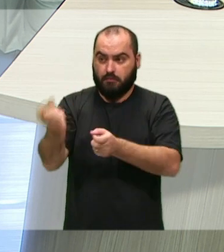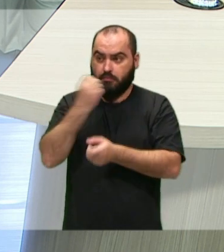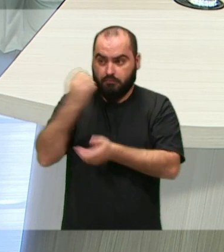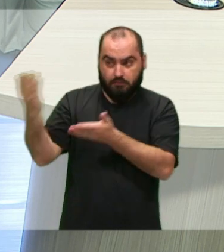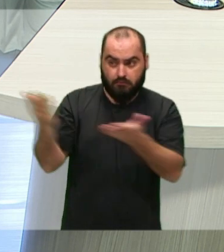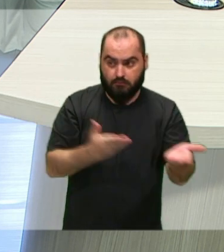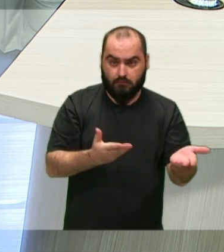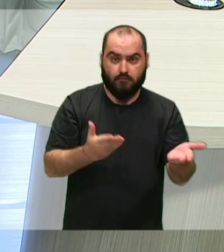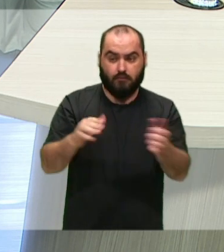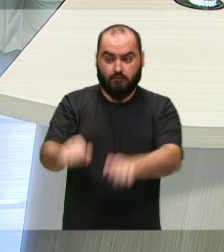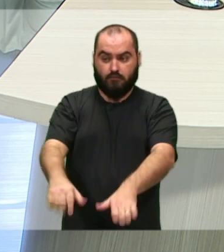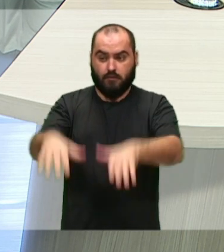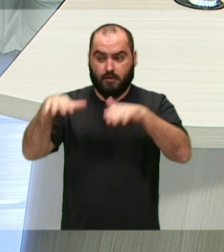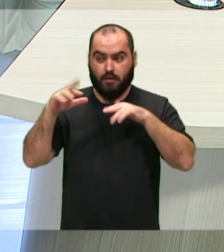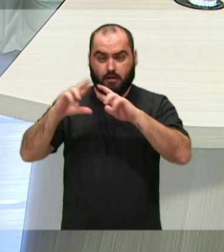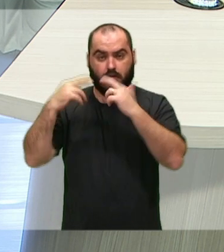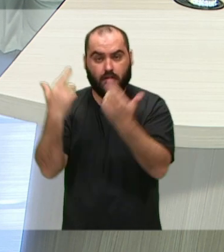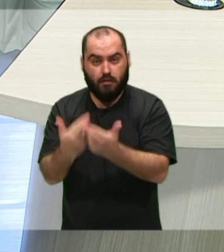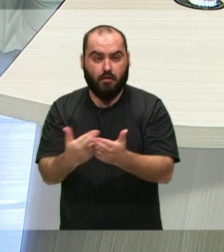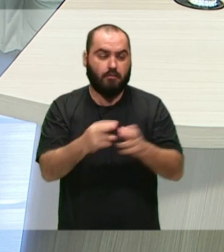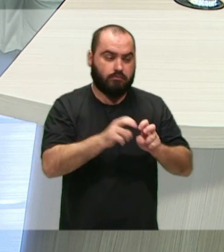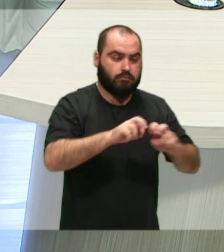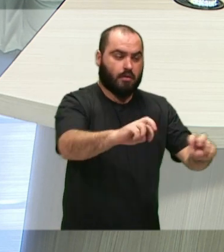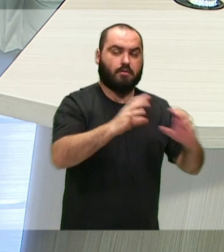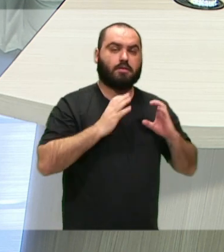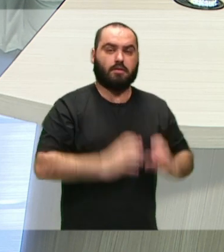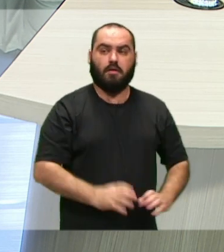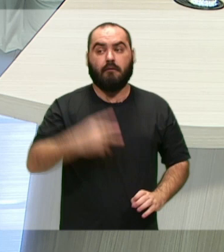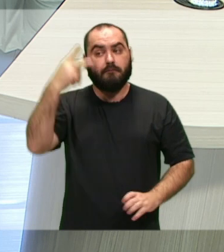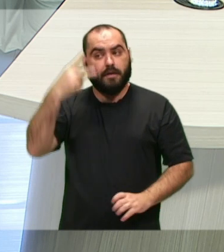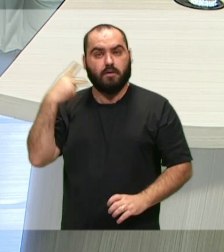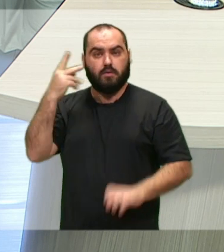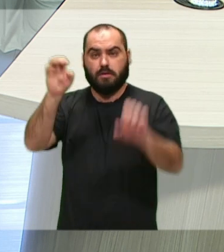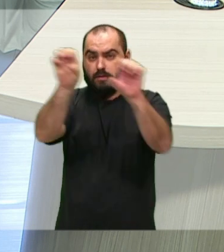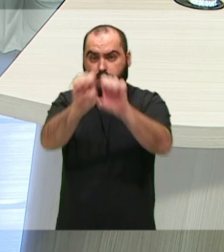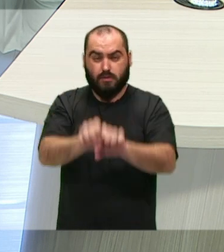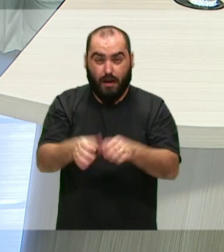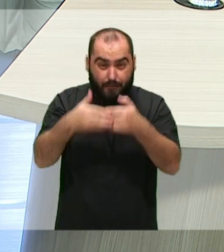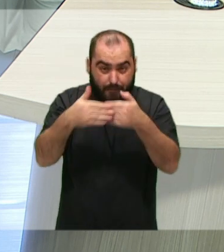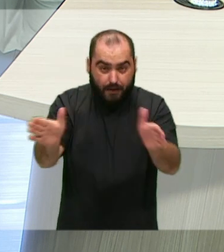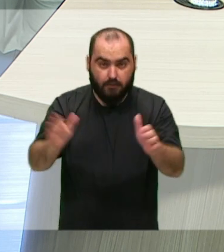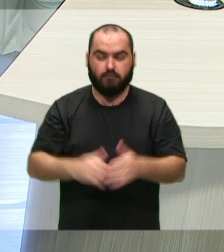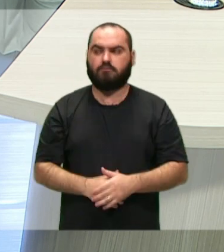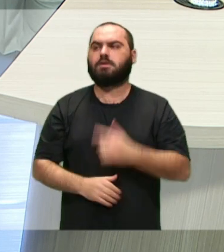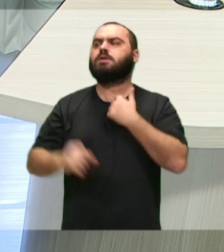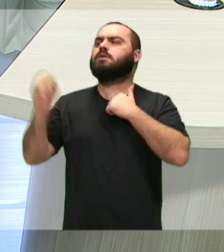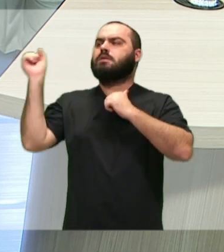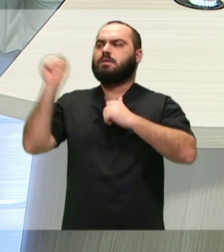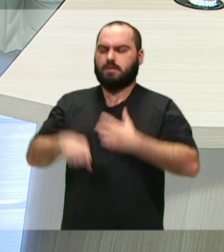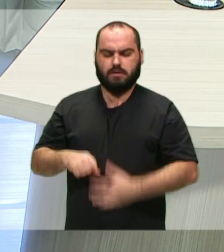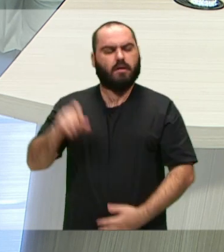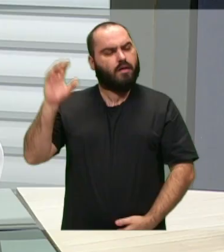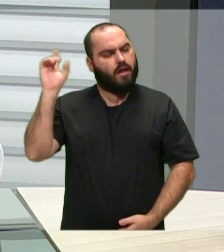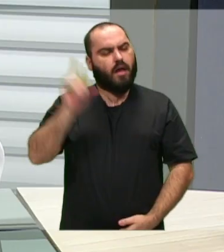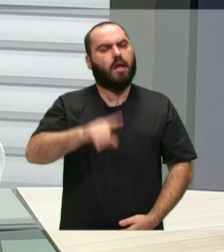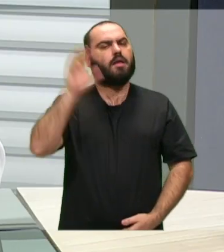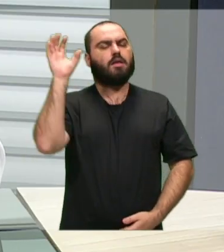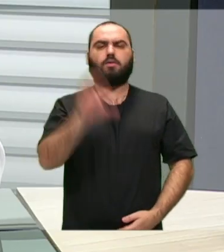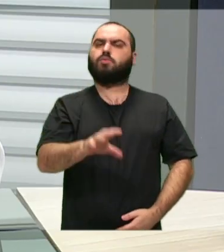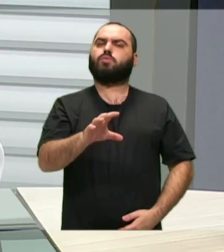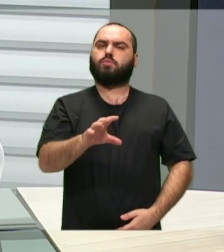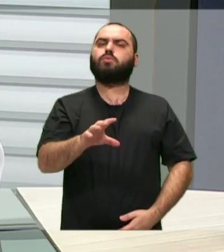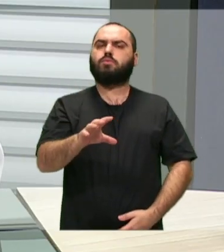seja no plenário, o Balcão da Cidadania, os vereadores, é toda uma estrutura aberta, né? É isso, Júnior, está tudo à disposição,